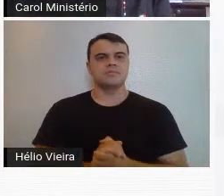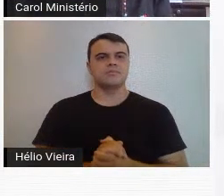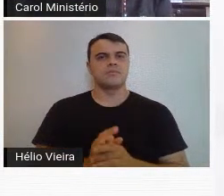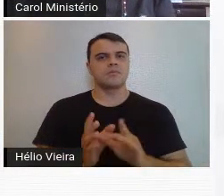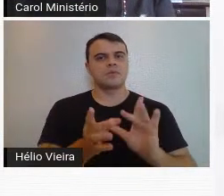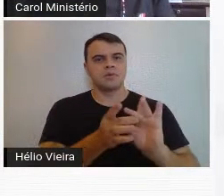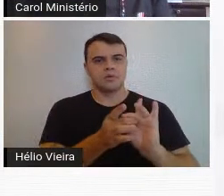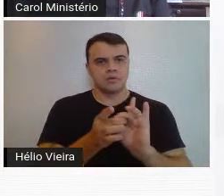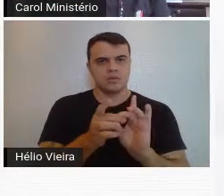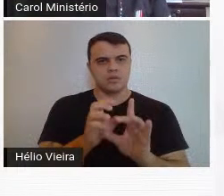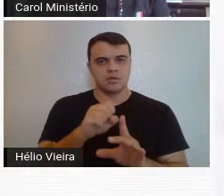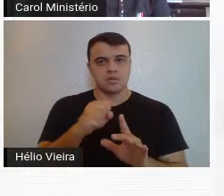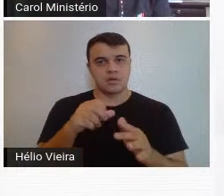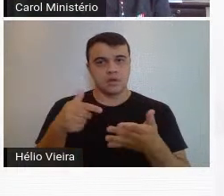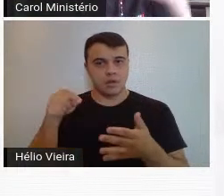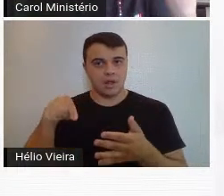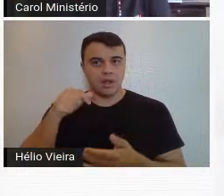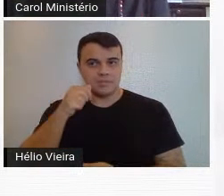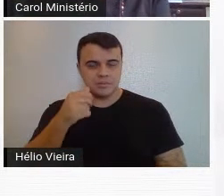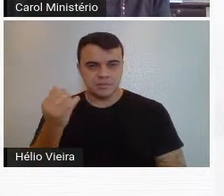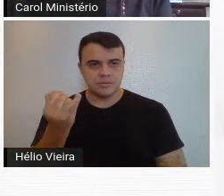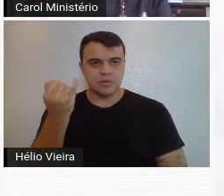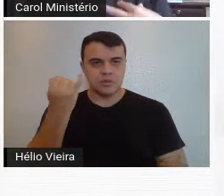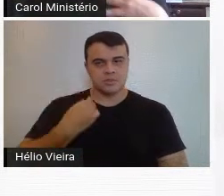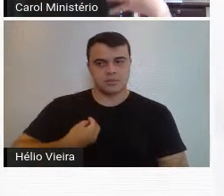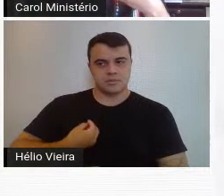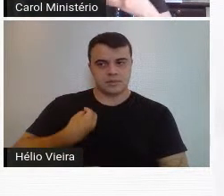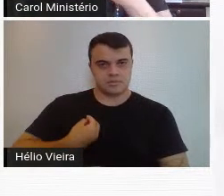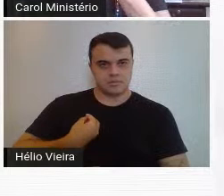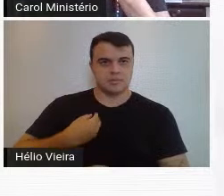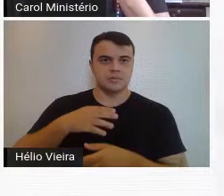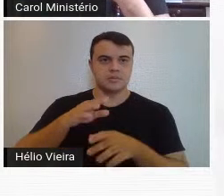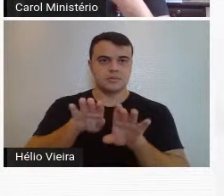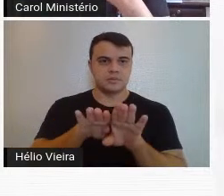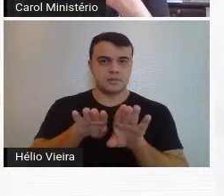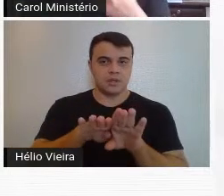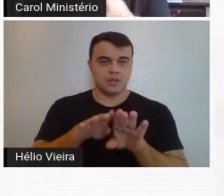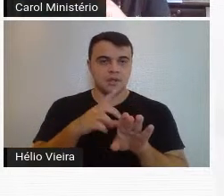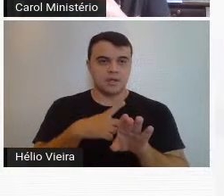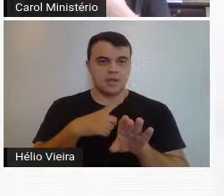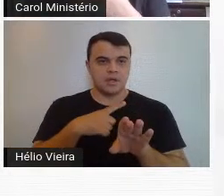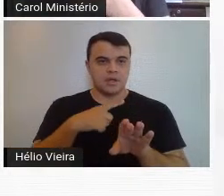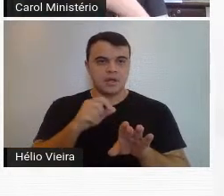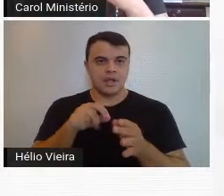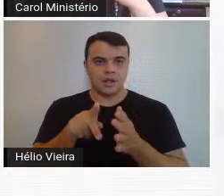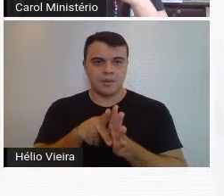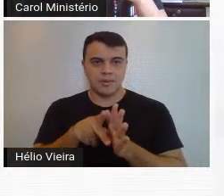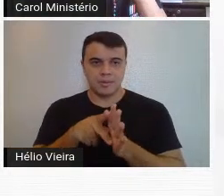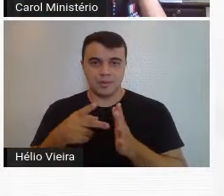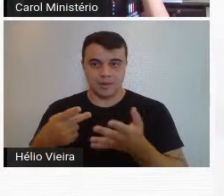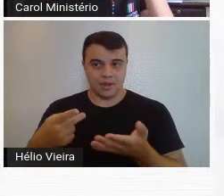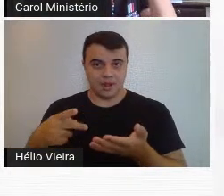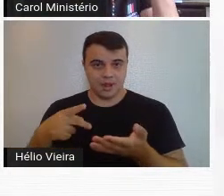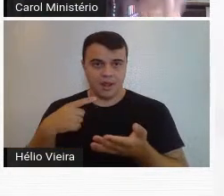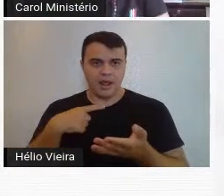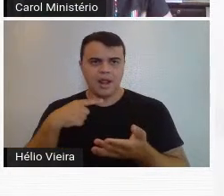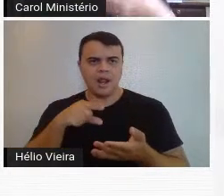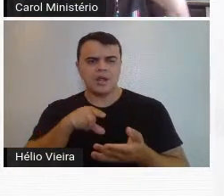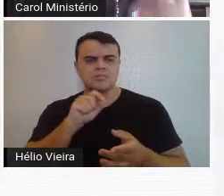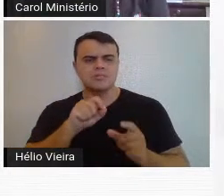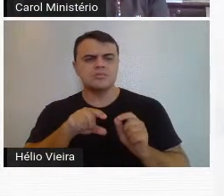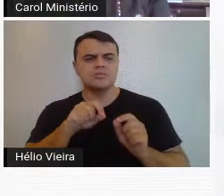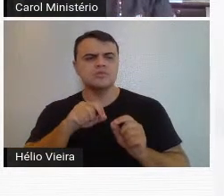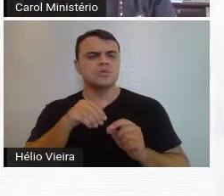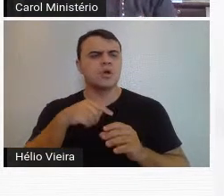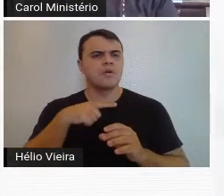unirem, então ela é muito importante, ela participa como artista e também como jurada, então ela é uma figura, uma